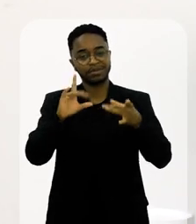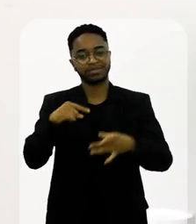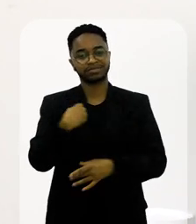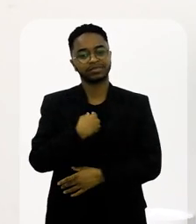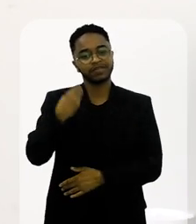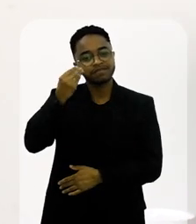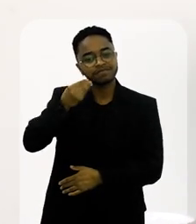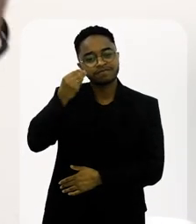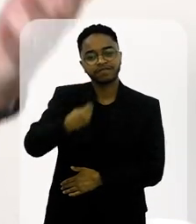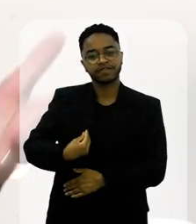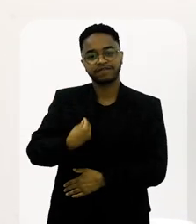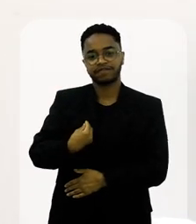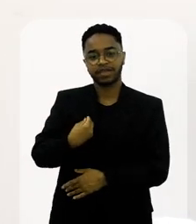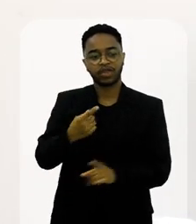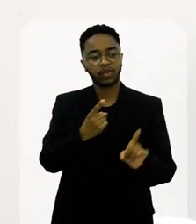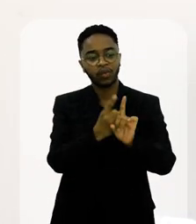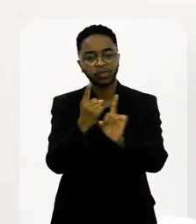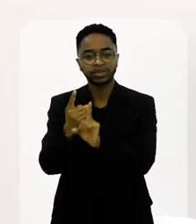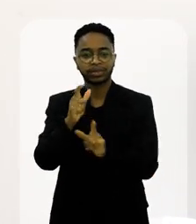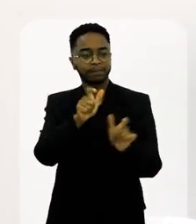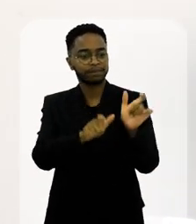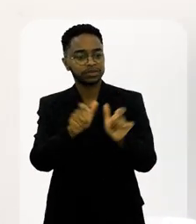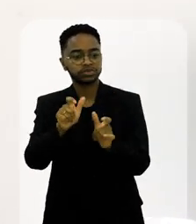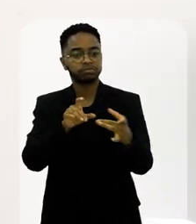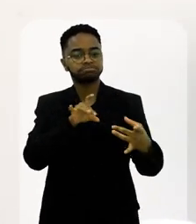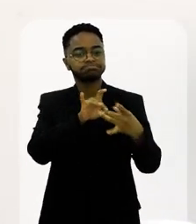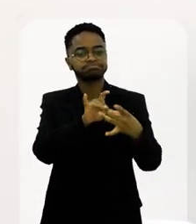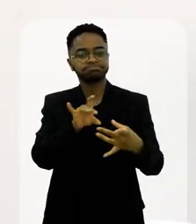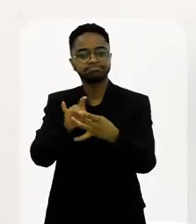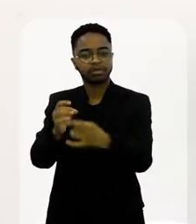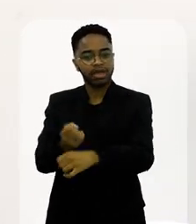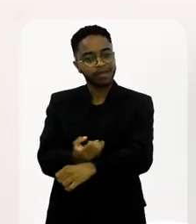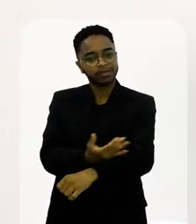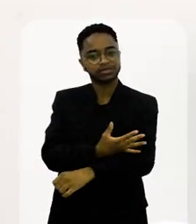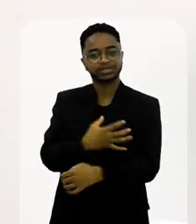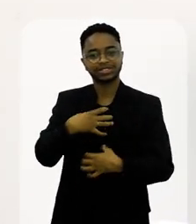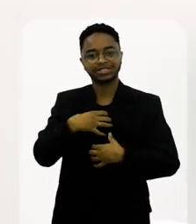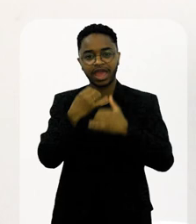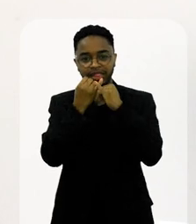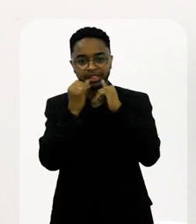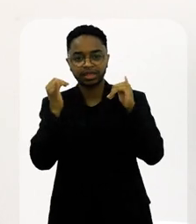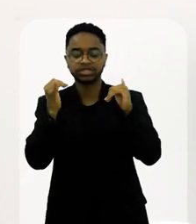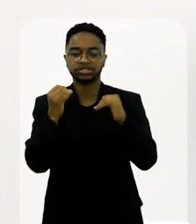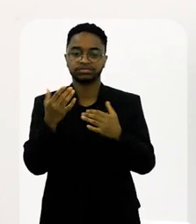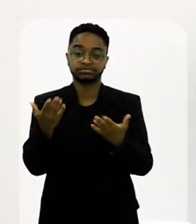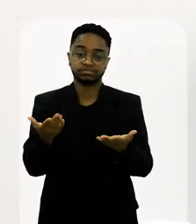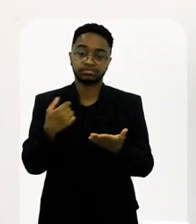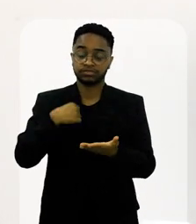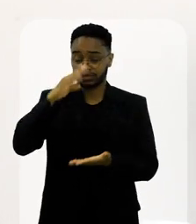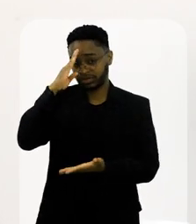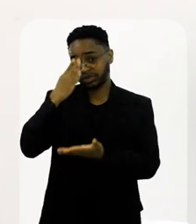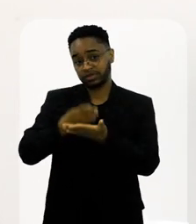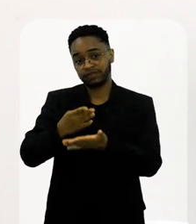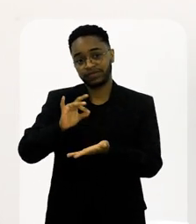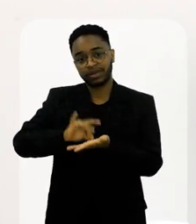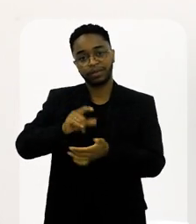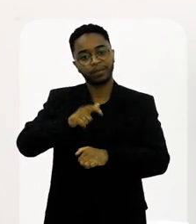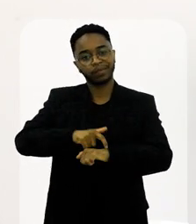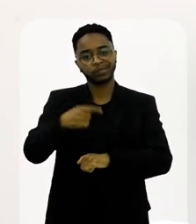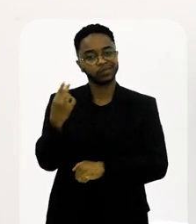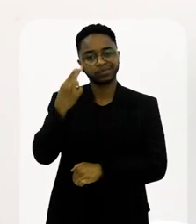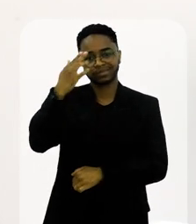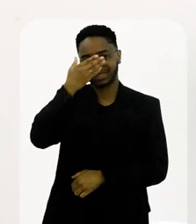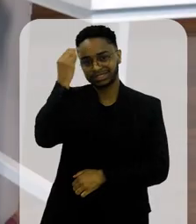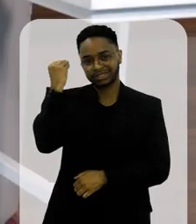isso para a gente, encontrar essas pessoas, estar com essas pessoas à flor da pele, sentir essa energia, acho que são momentos que a gente não